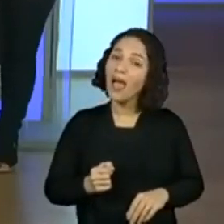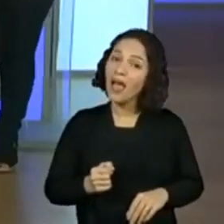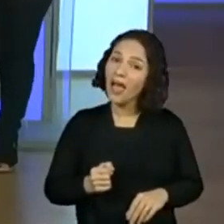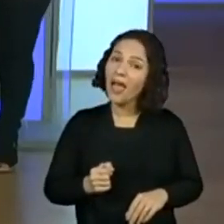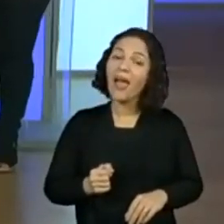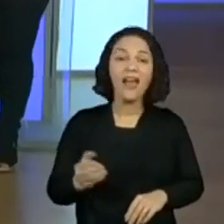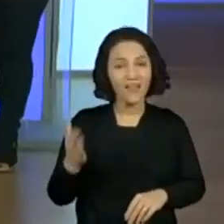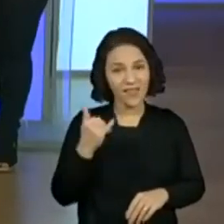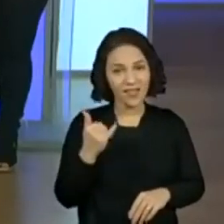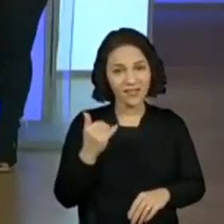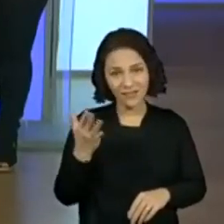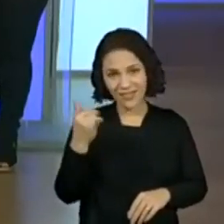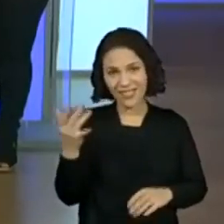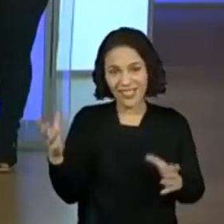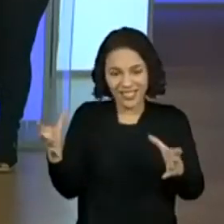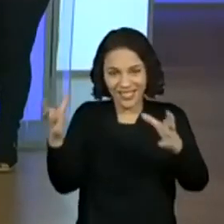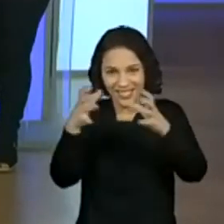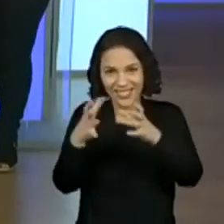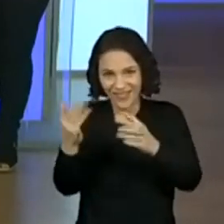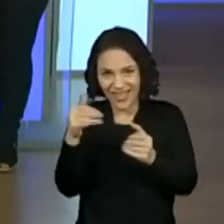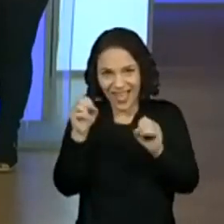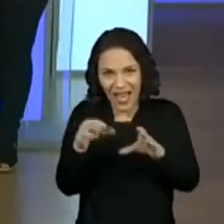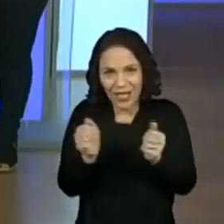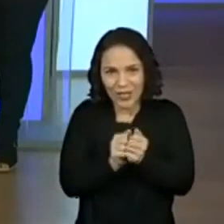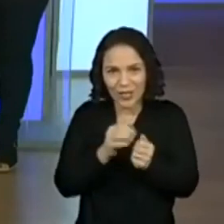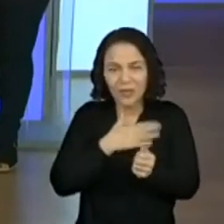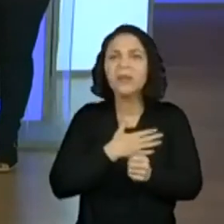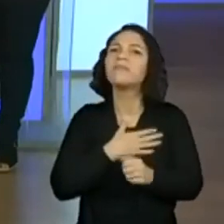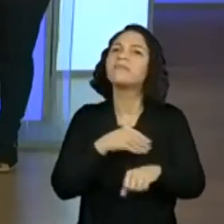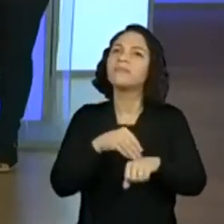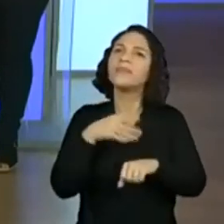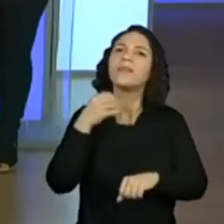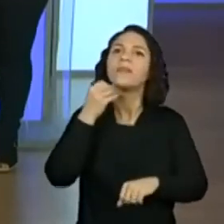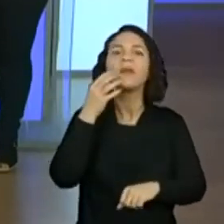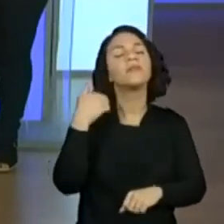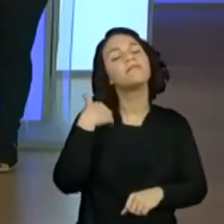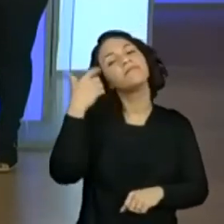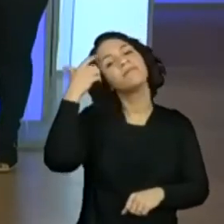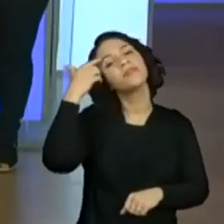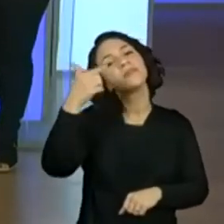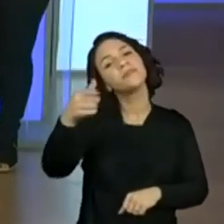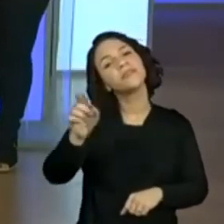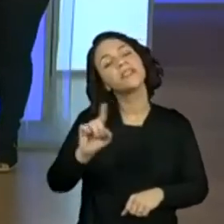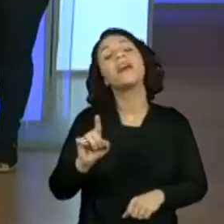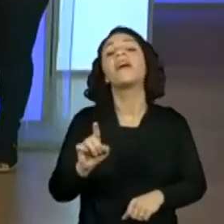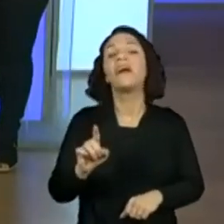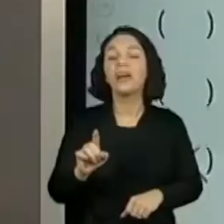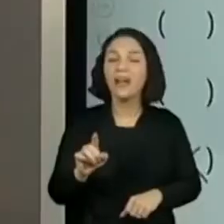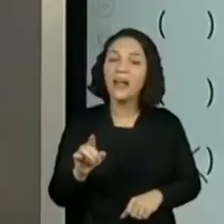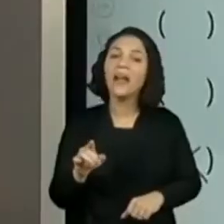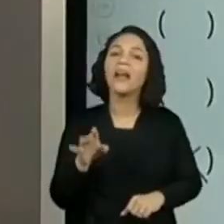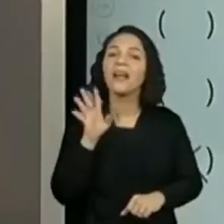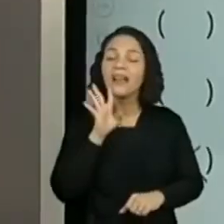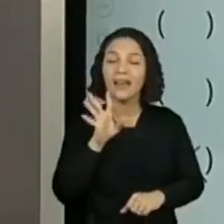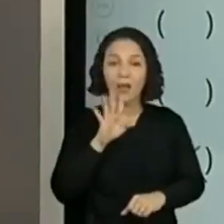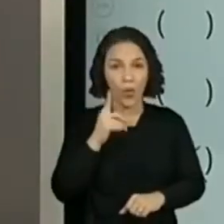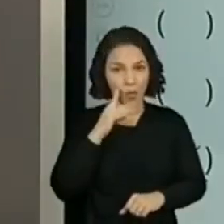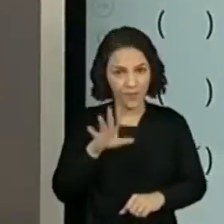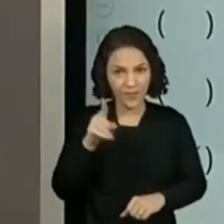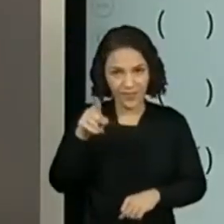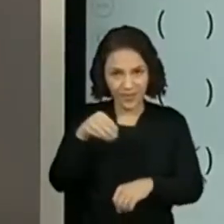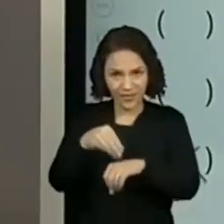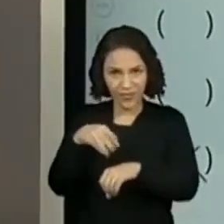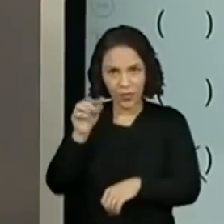vamos chamar essa turma para vir dar aula aqui com a gente? Muito bom, gostei dessa dica. Eu não tinha pensado nessa dica. Eles disseram para a gente